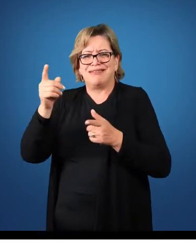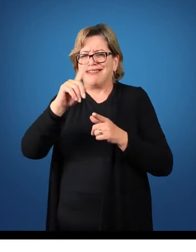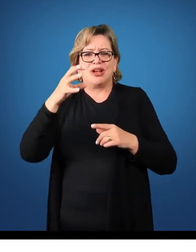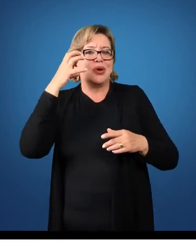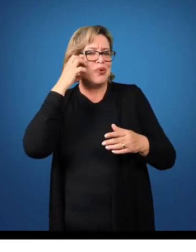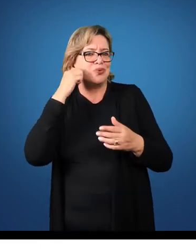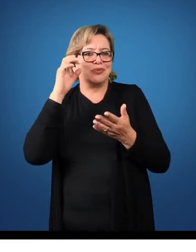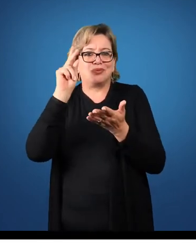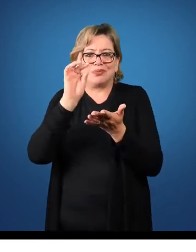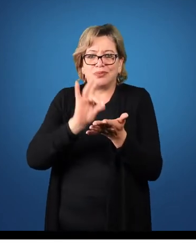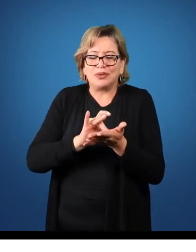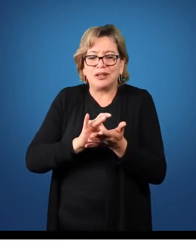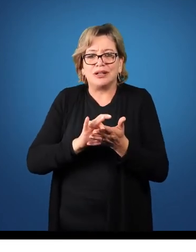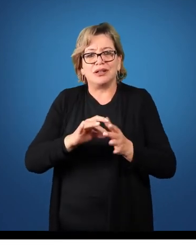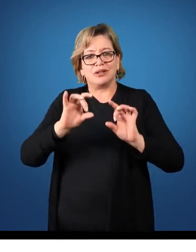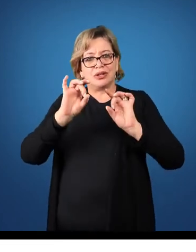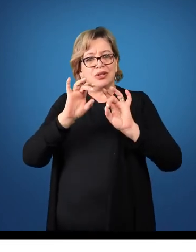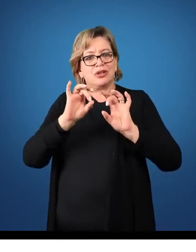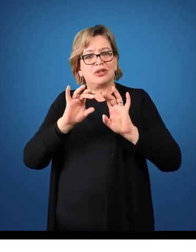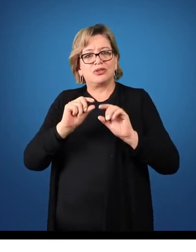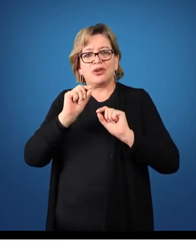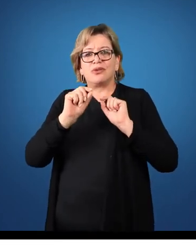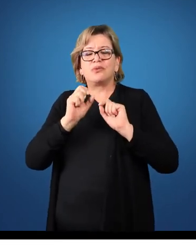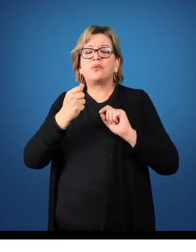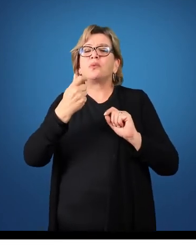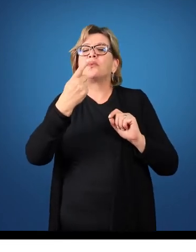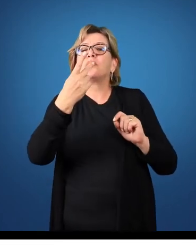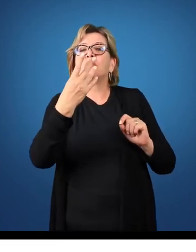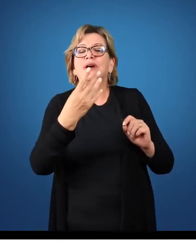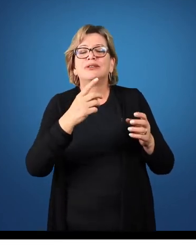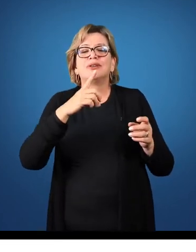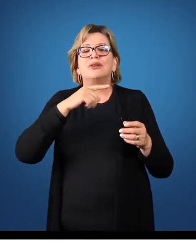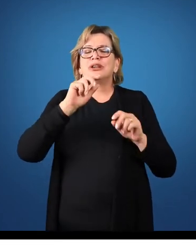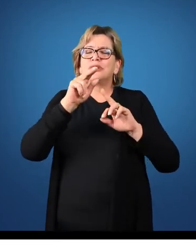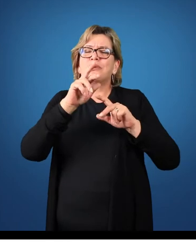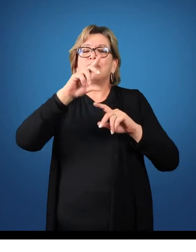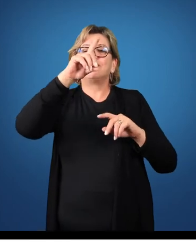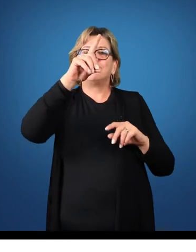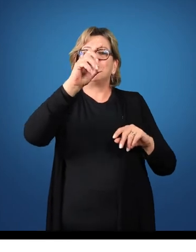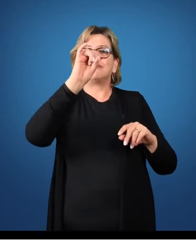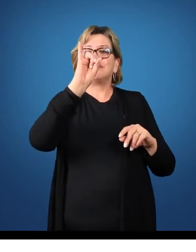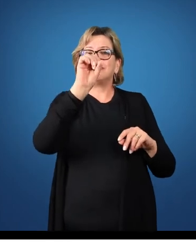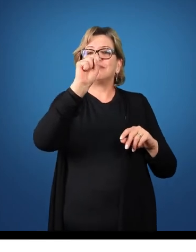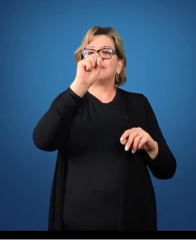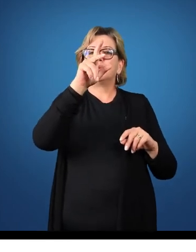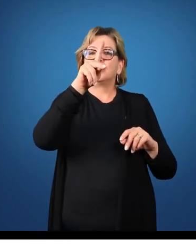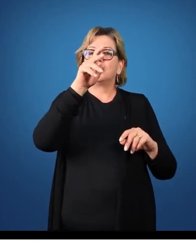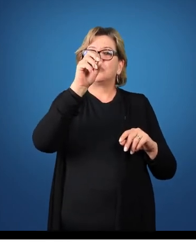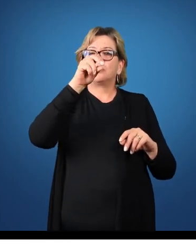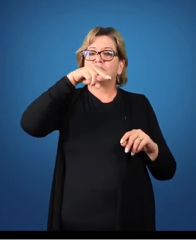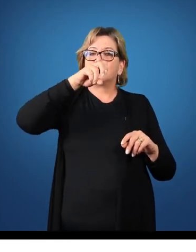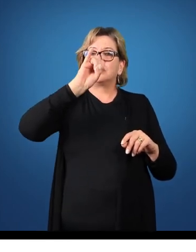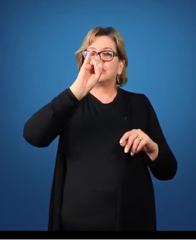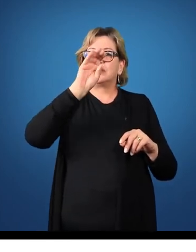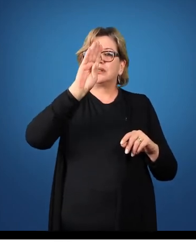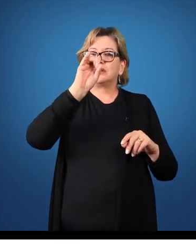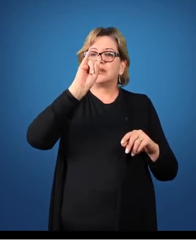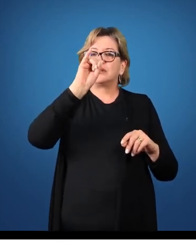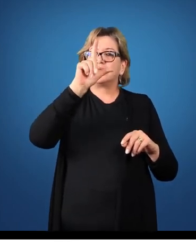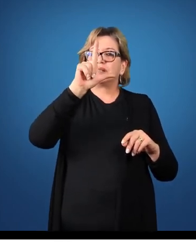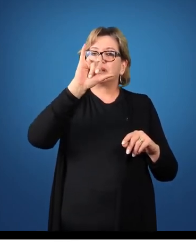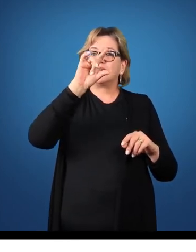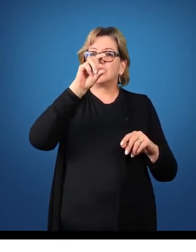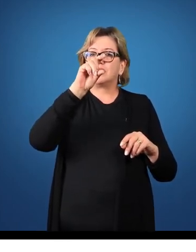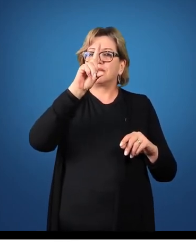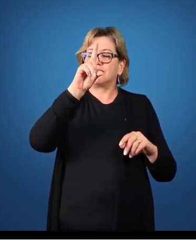Vamos ter apenas a disponibilidade financeira, que é importante, sim, mas não é vital